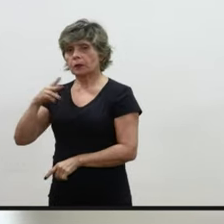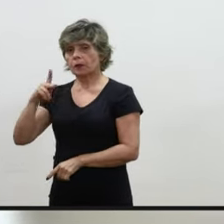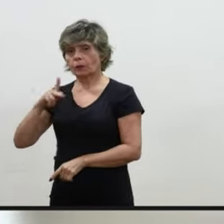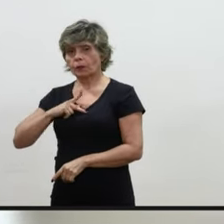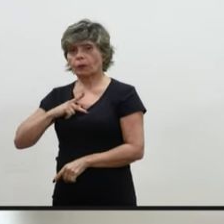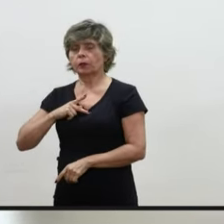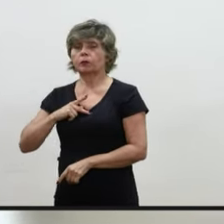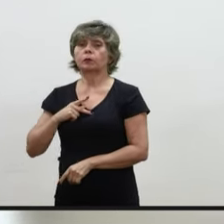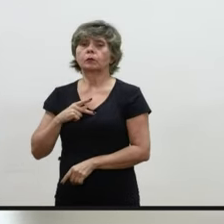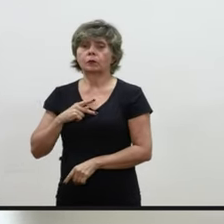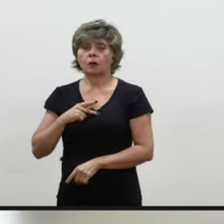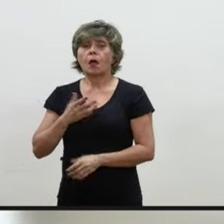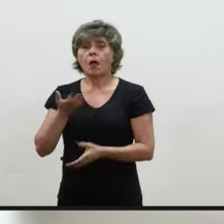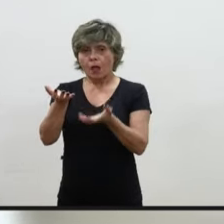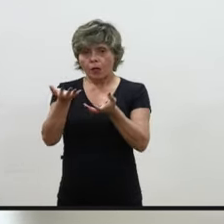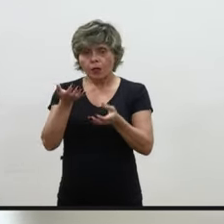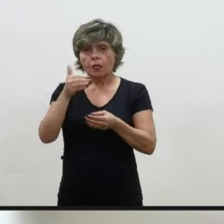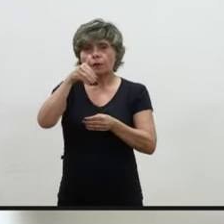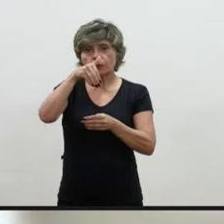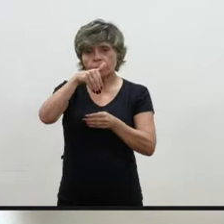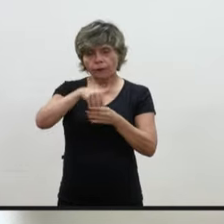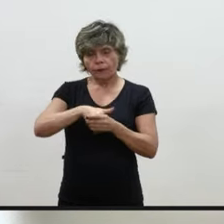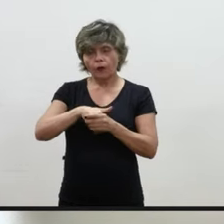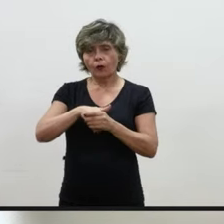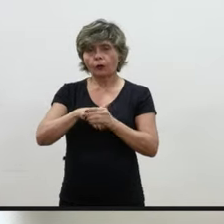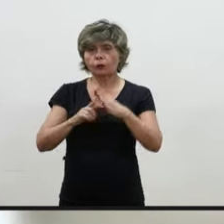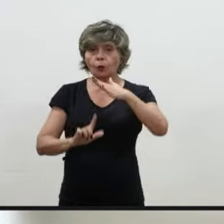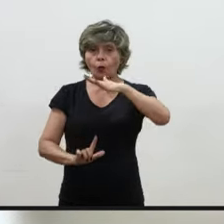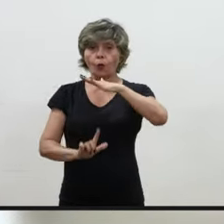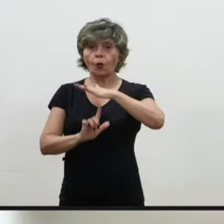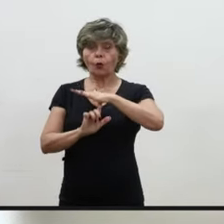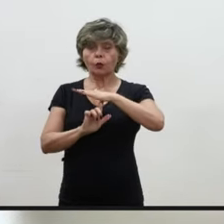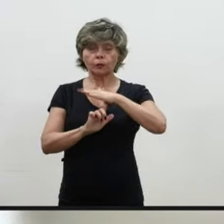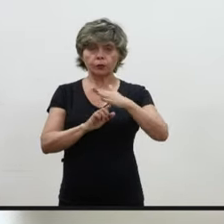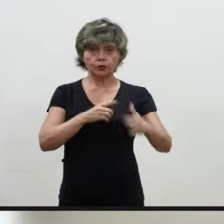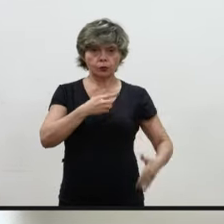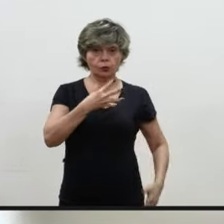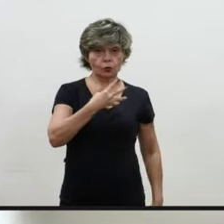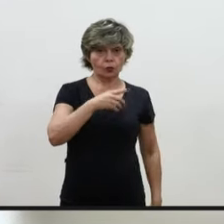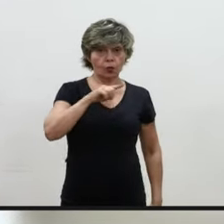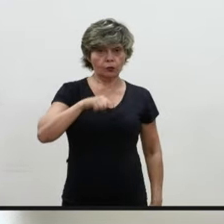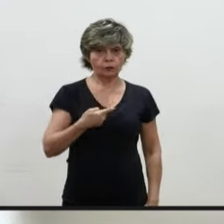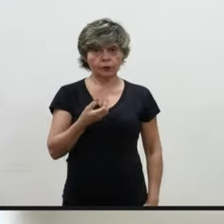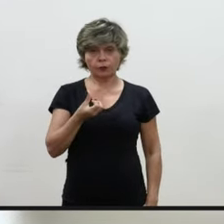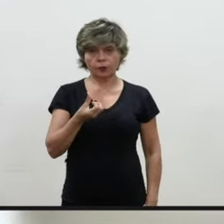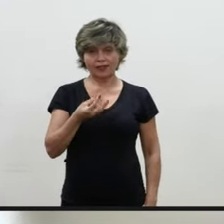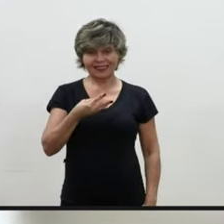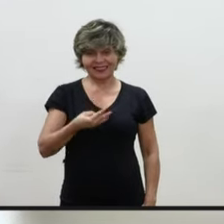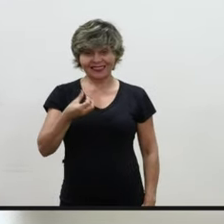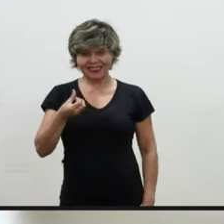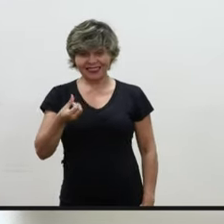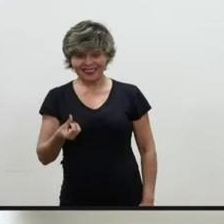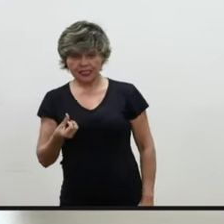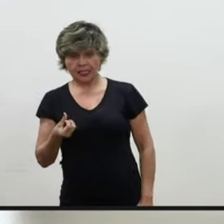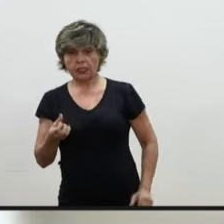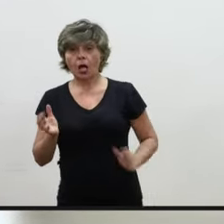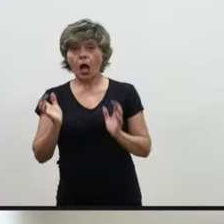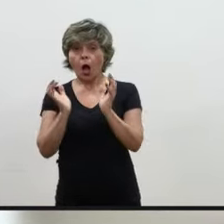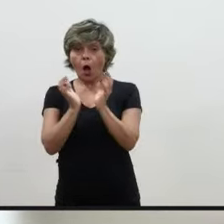por aplicar a lei com limite de 4,36 e 11 ao pessoal do